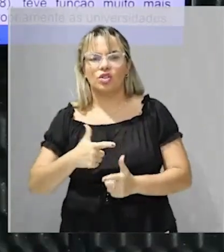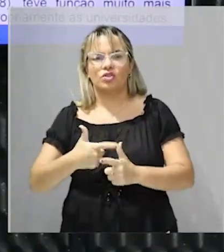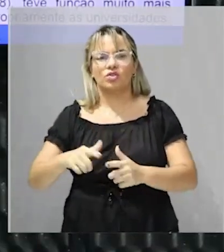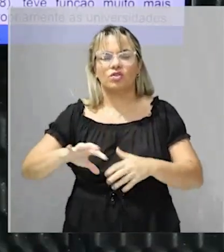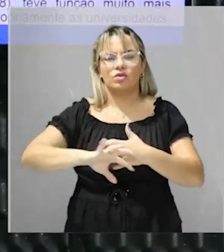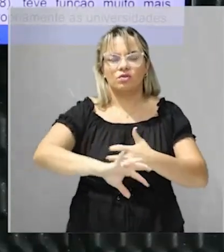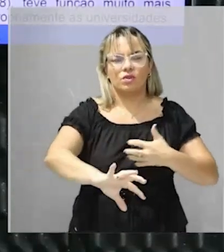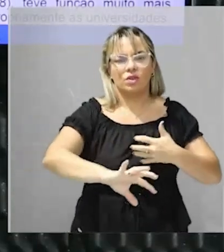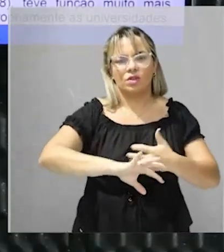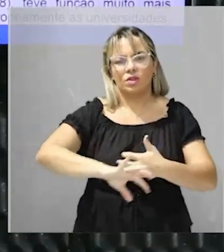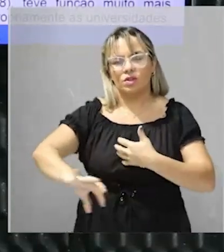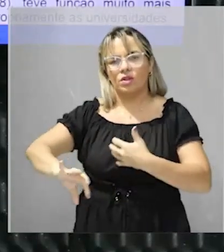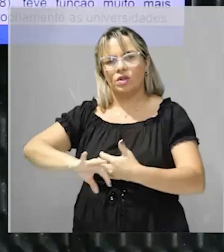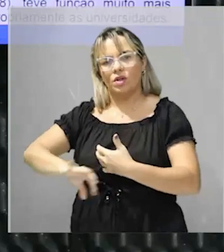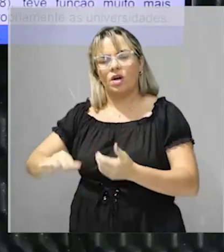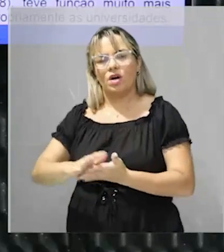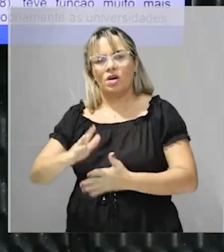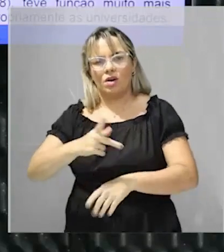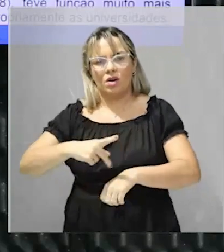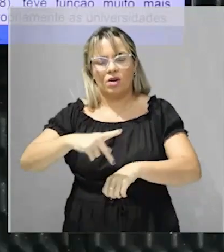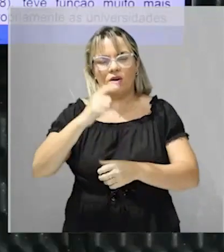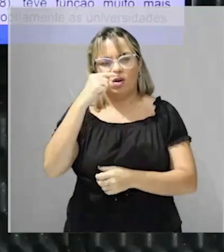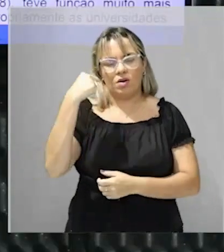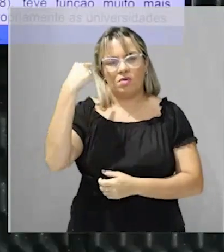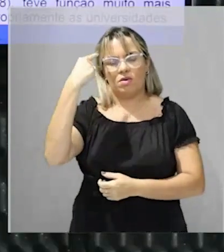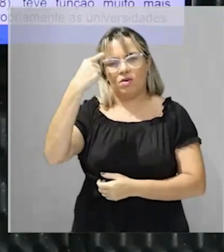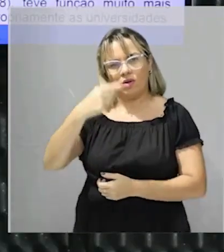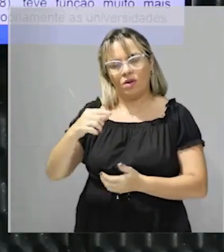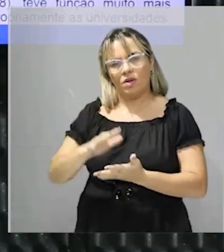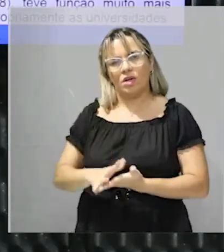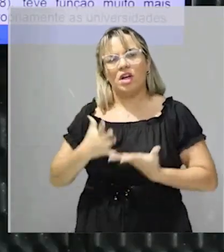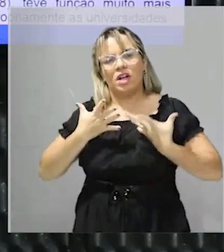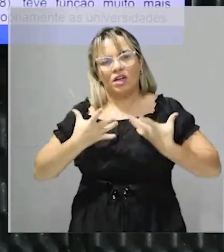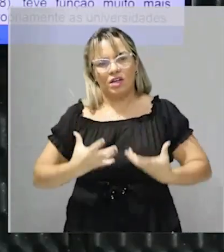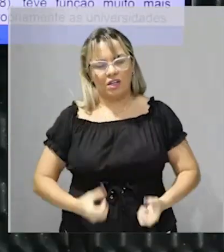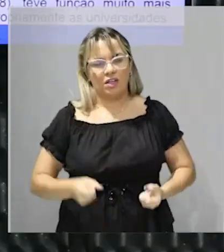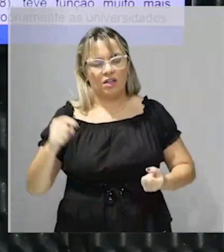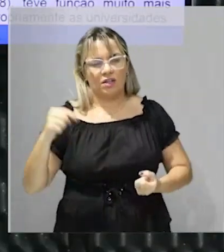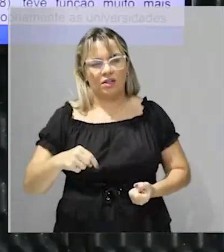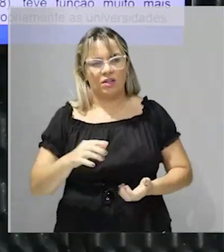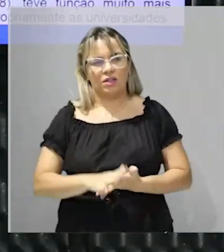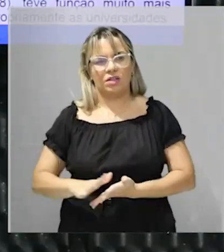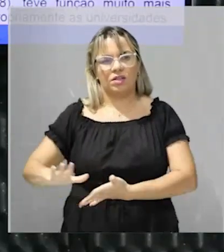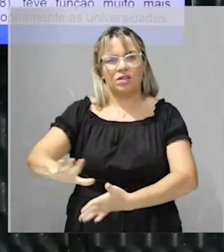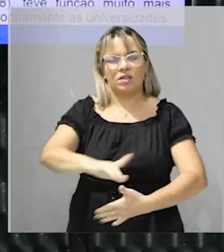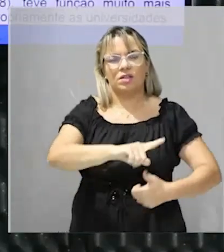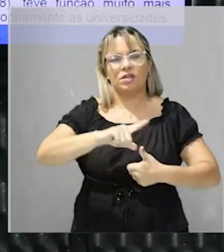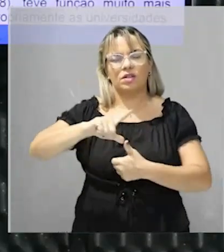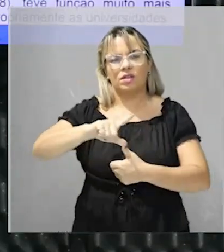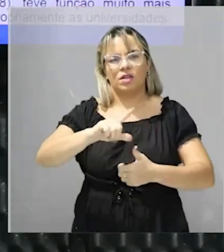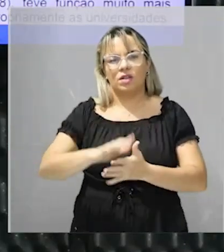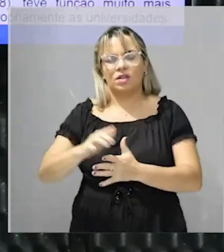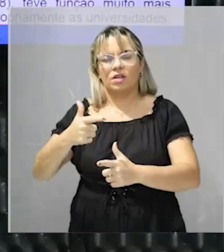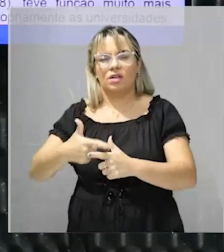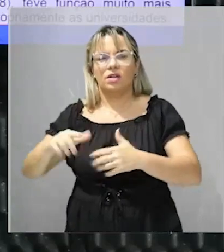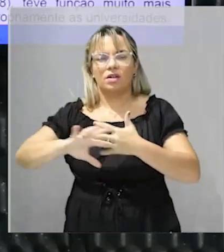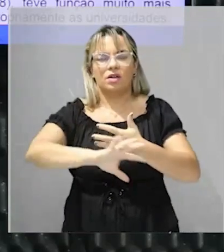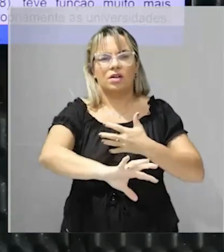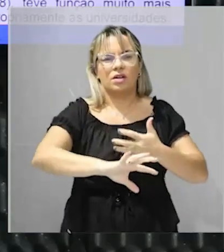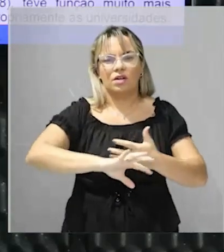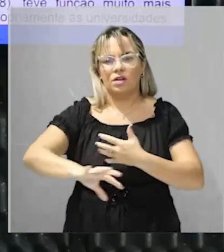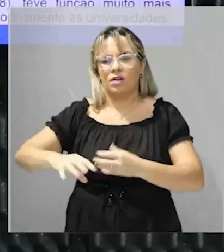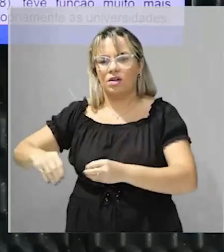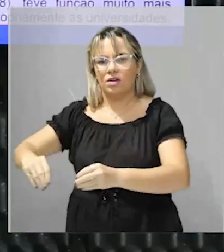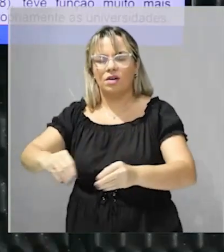um dos lemas que ela adotou, nos primórdios da sua colonização, aqui na América Latina, foi dividir a América para